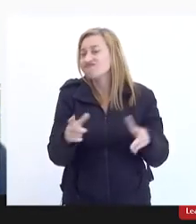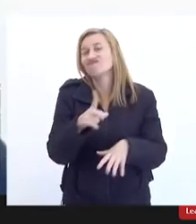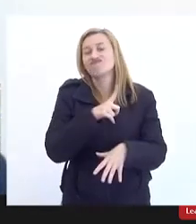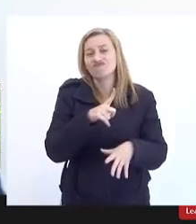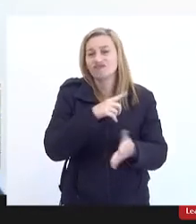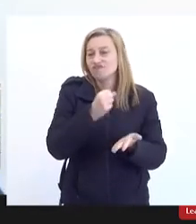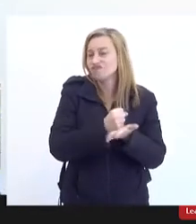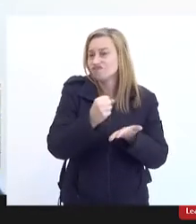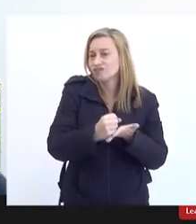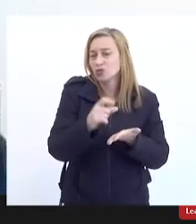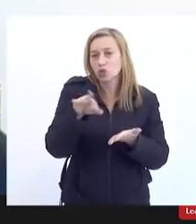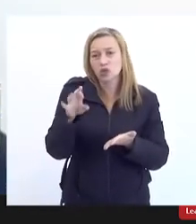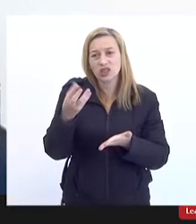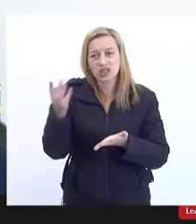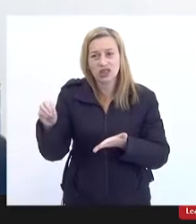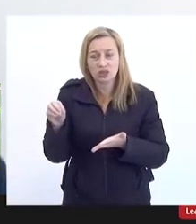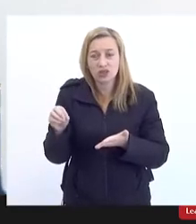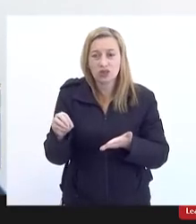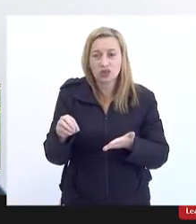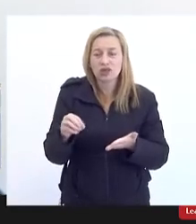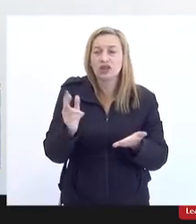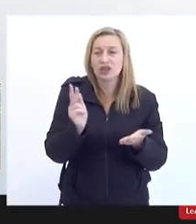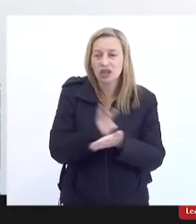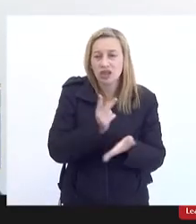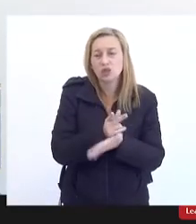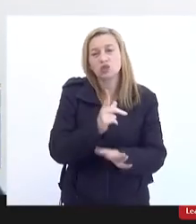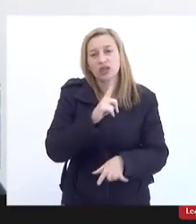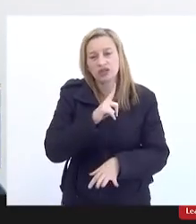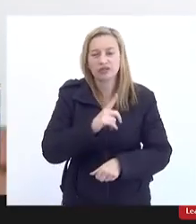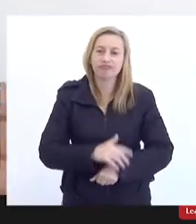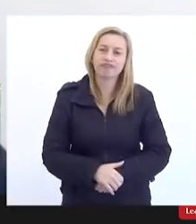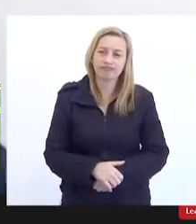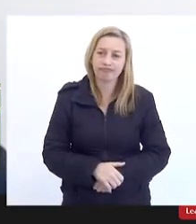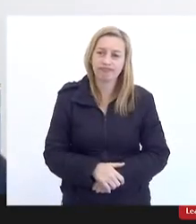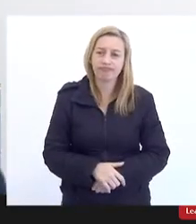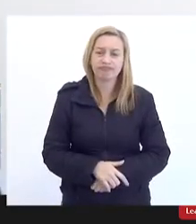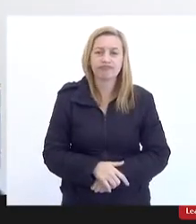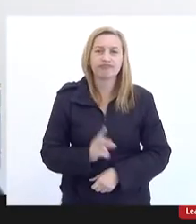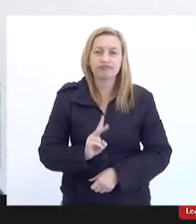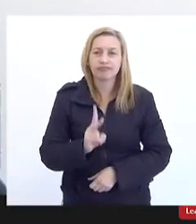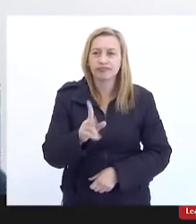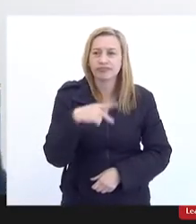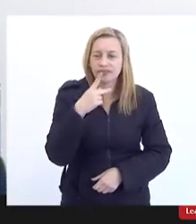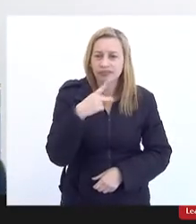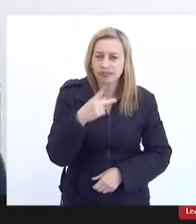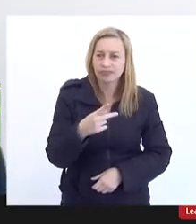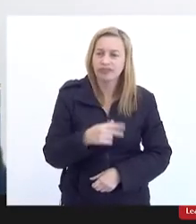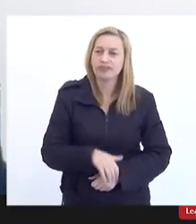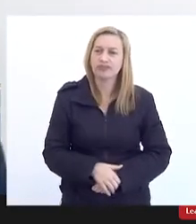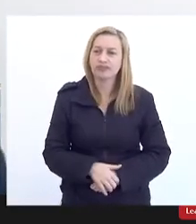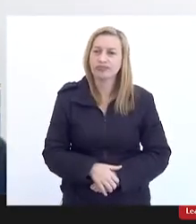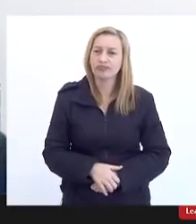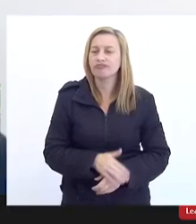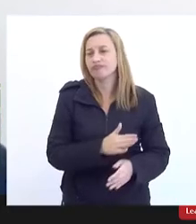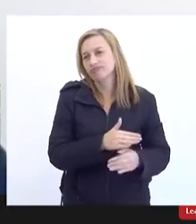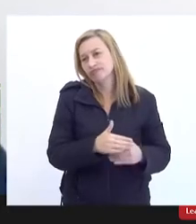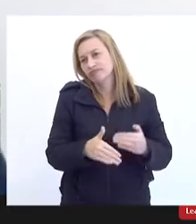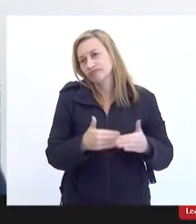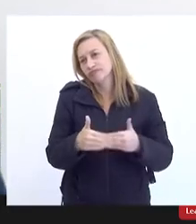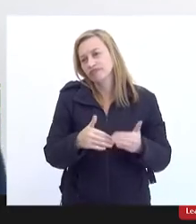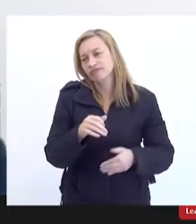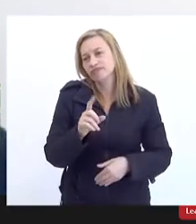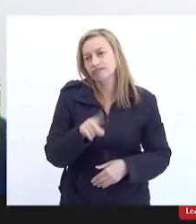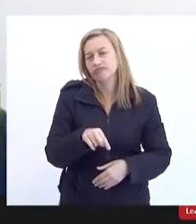contrato de concessão foi falho em muitas situações e o que a gente sempre dizia e diz nesse processo que